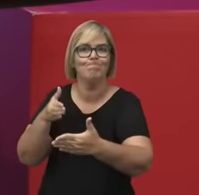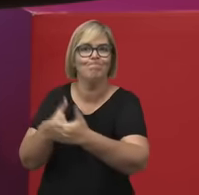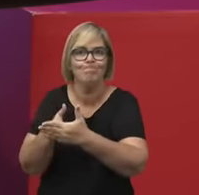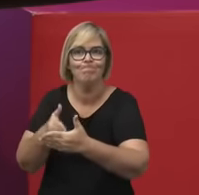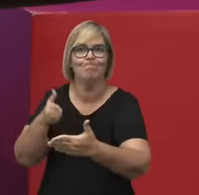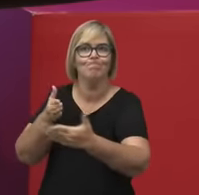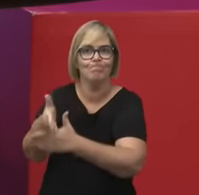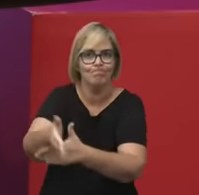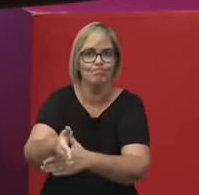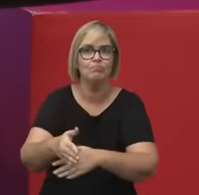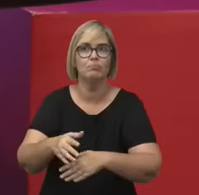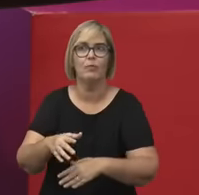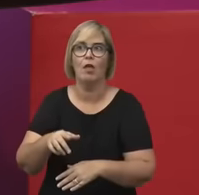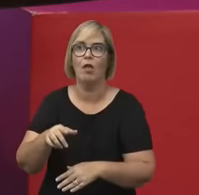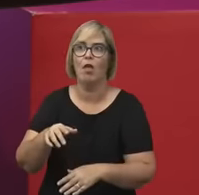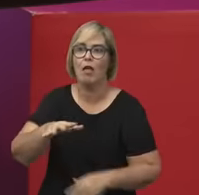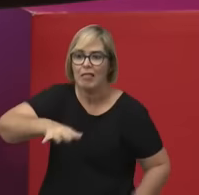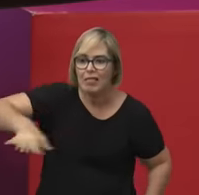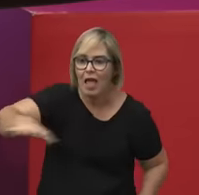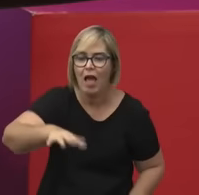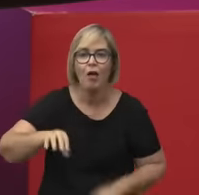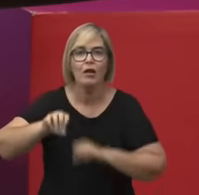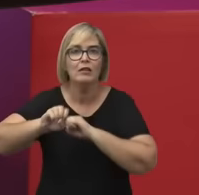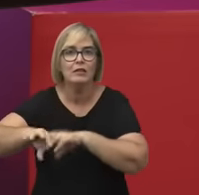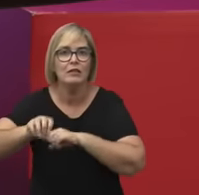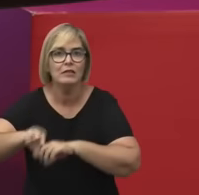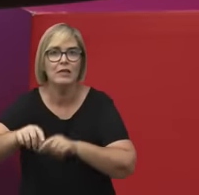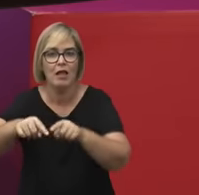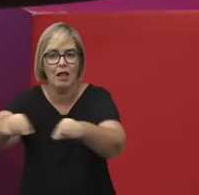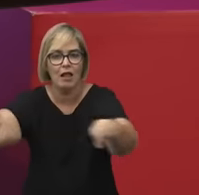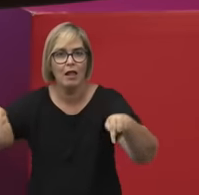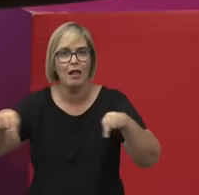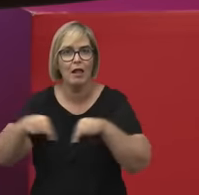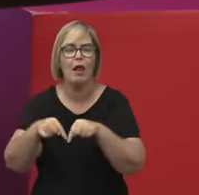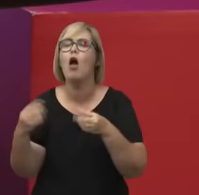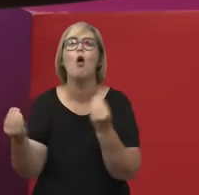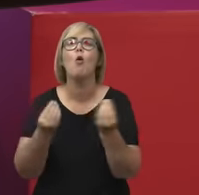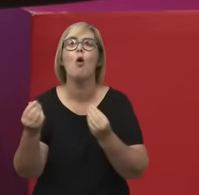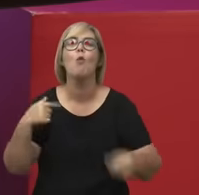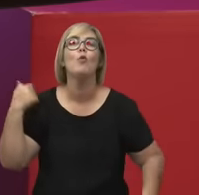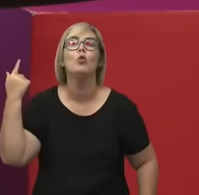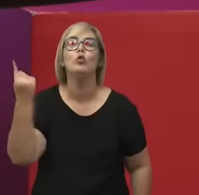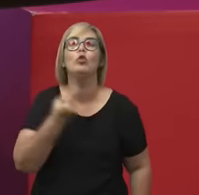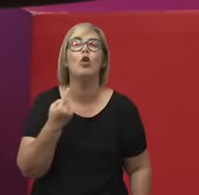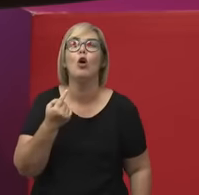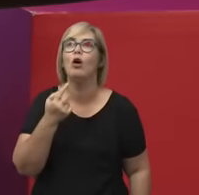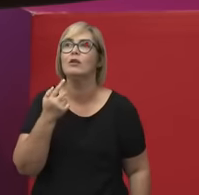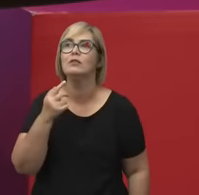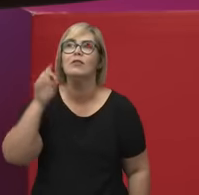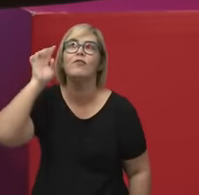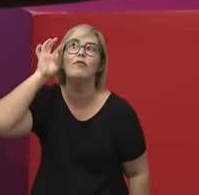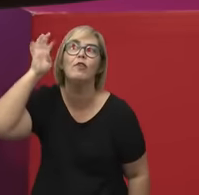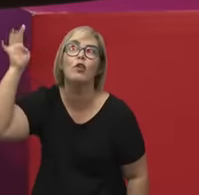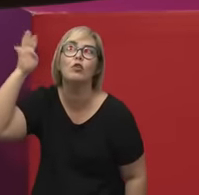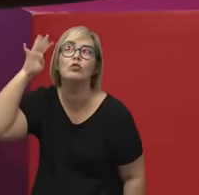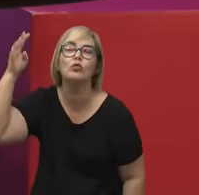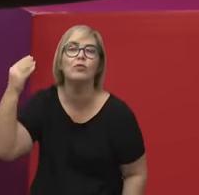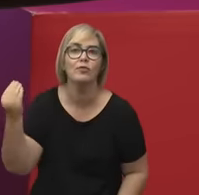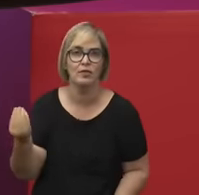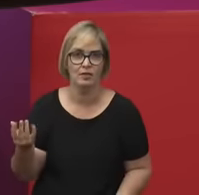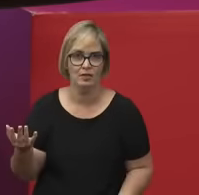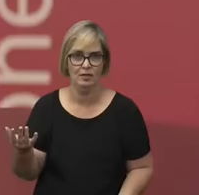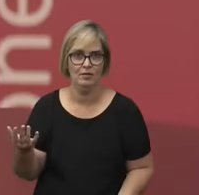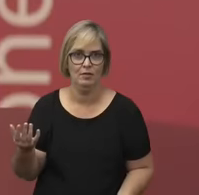na sala de aula tem a ver com o modo como a gente encara as formas da filosofia, as formas da filosofia se